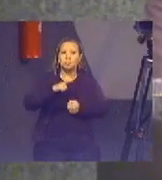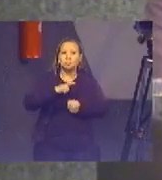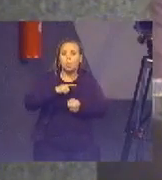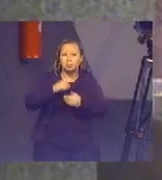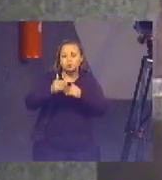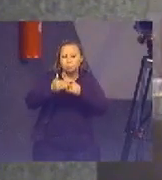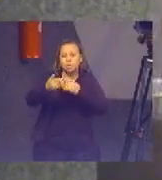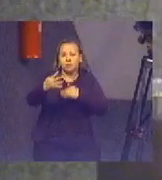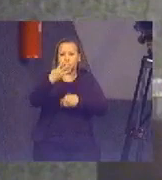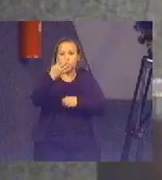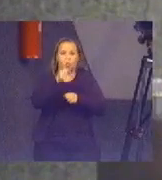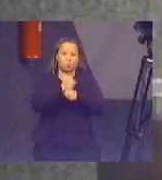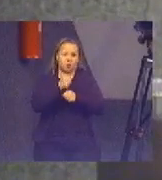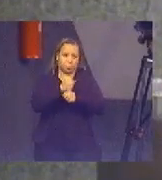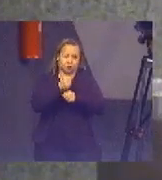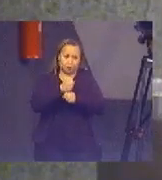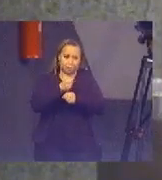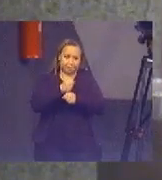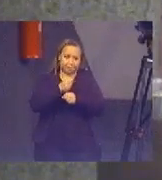de quatro anos.